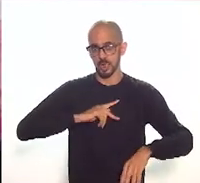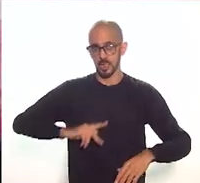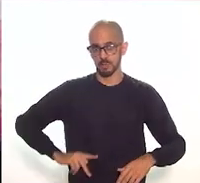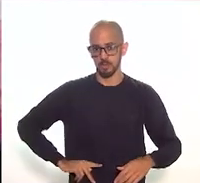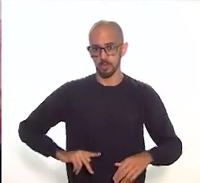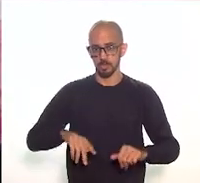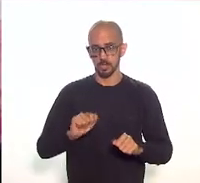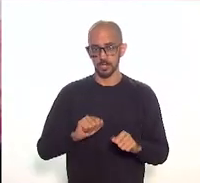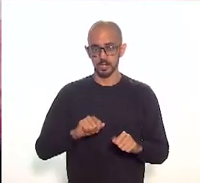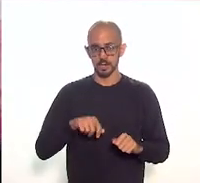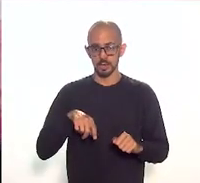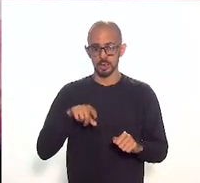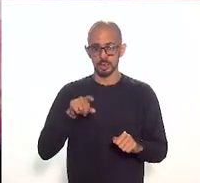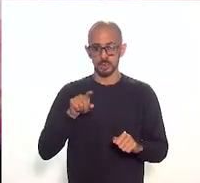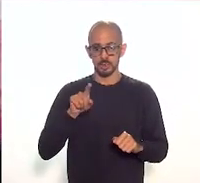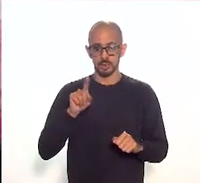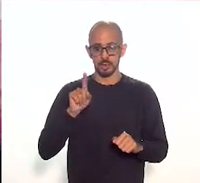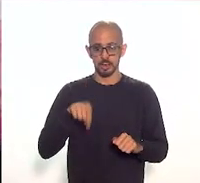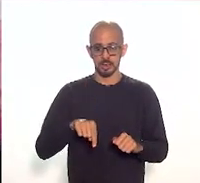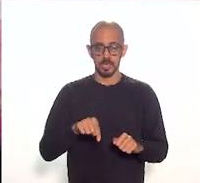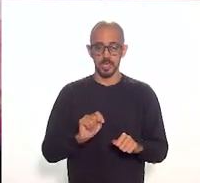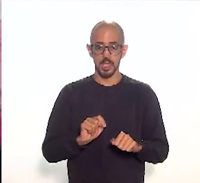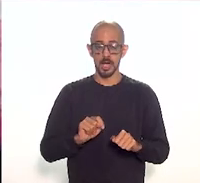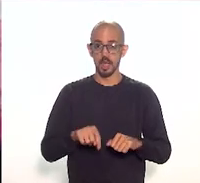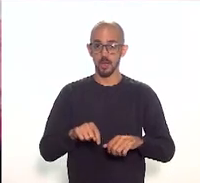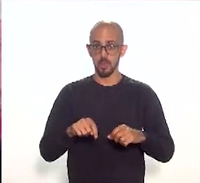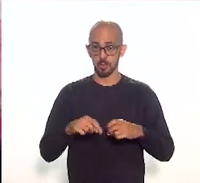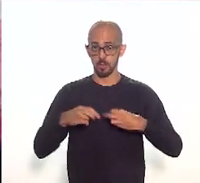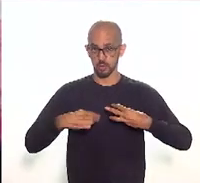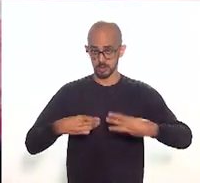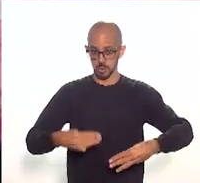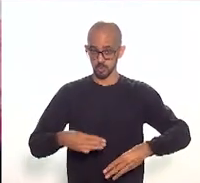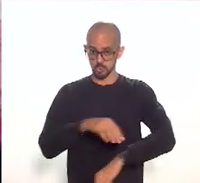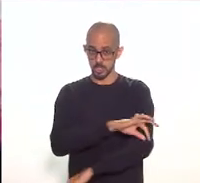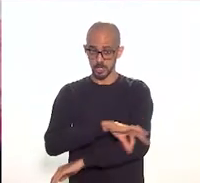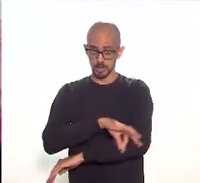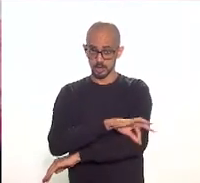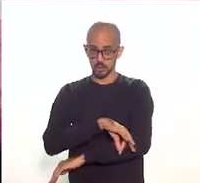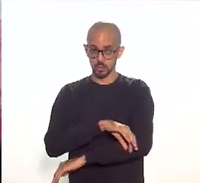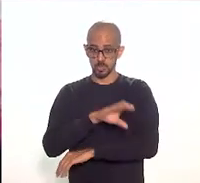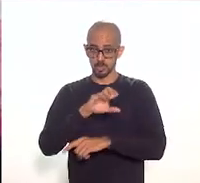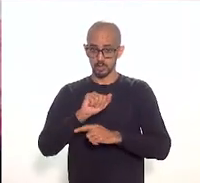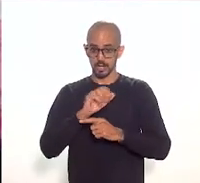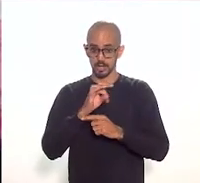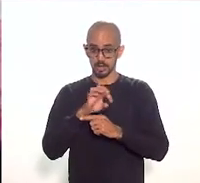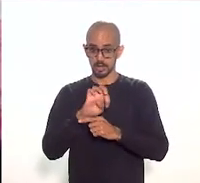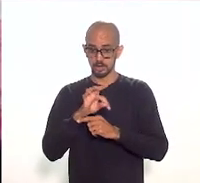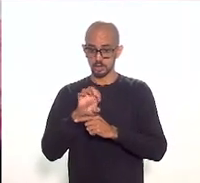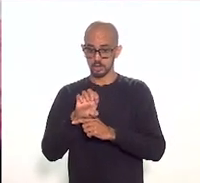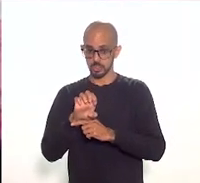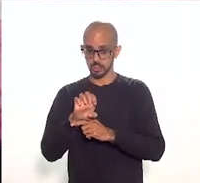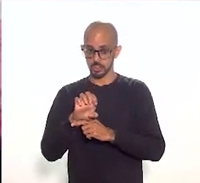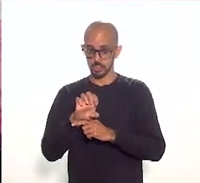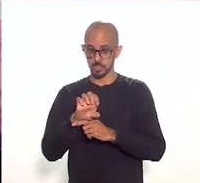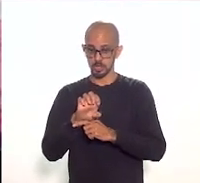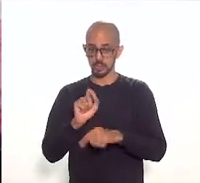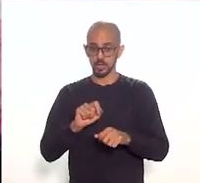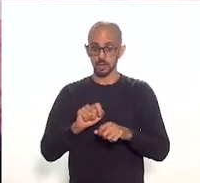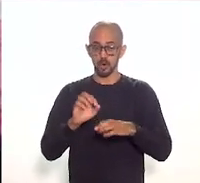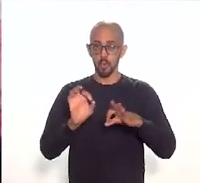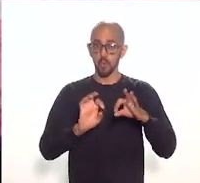Museu de Arquitetura Urbana do Capete, tem parceria firmada com a Alivia, com o Preserva Capete,